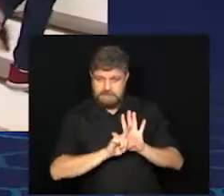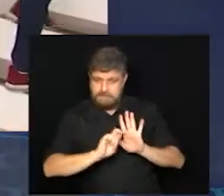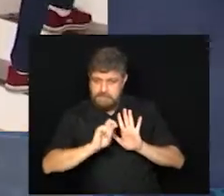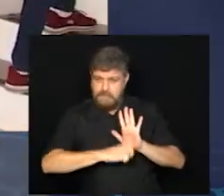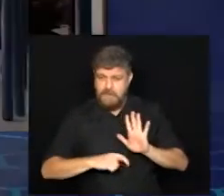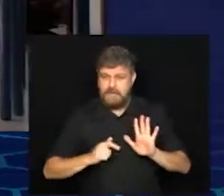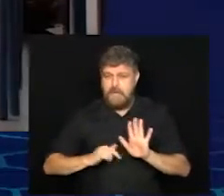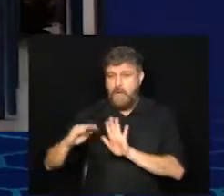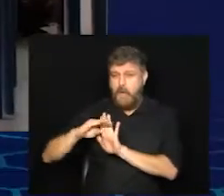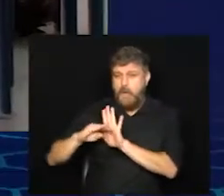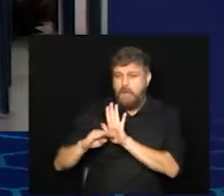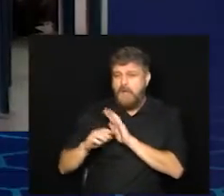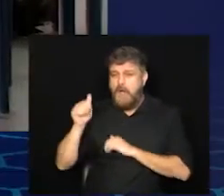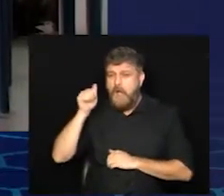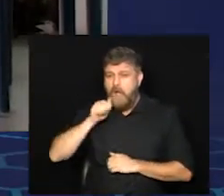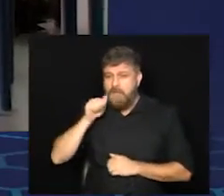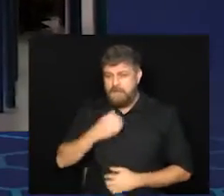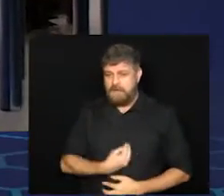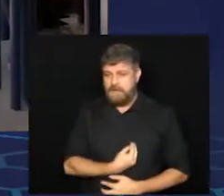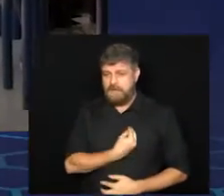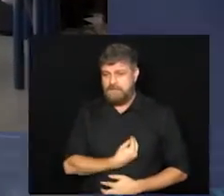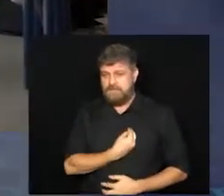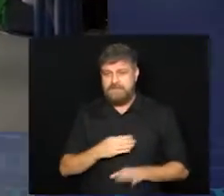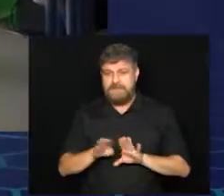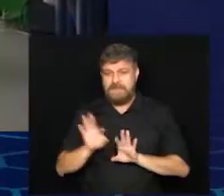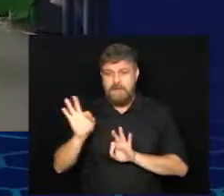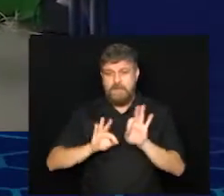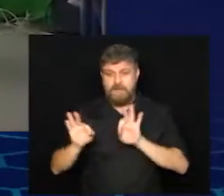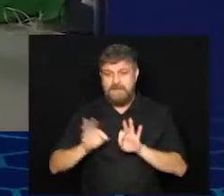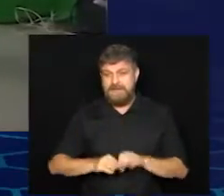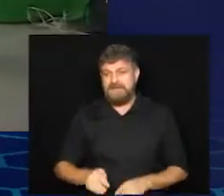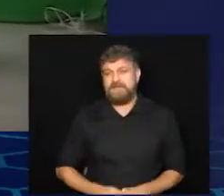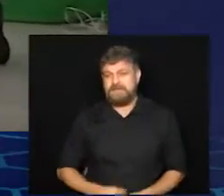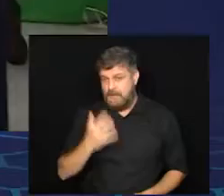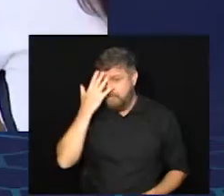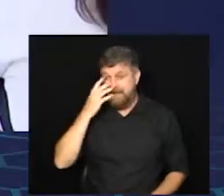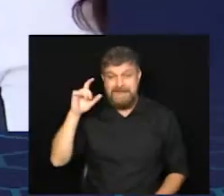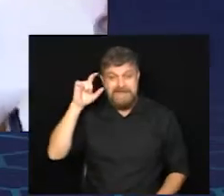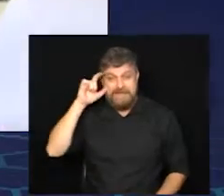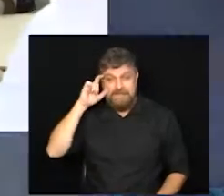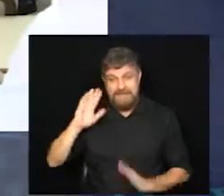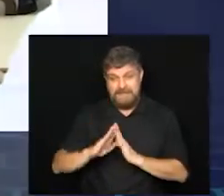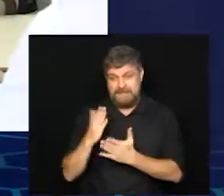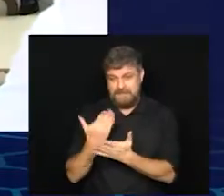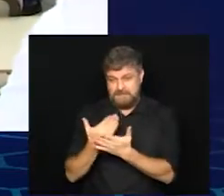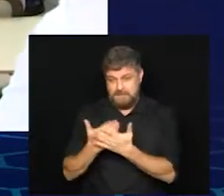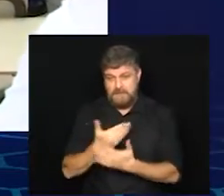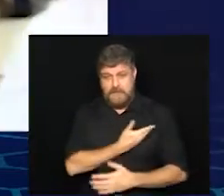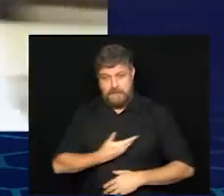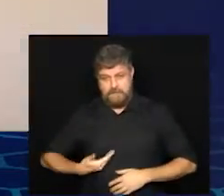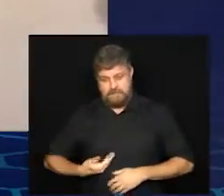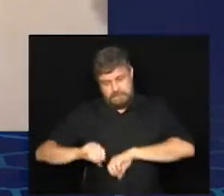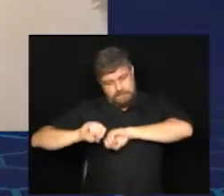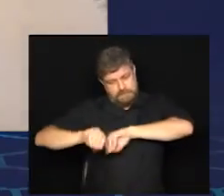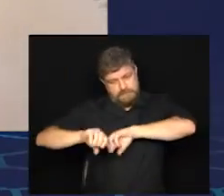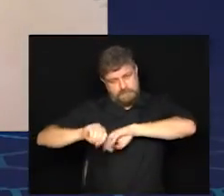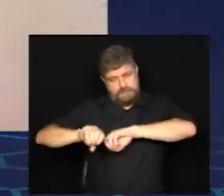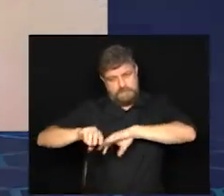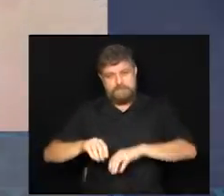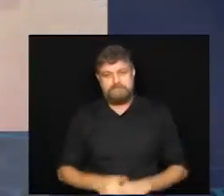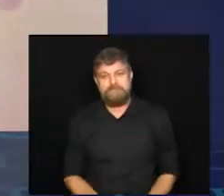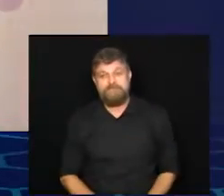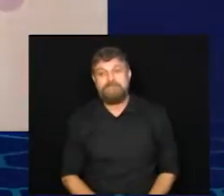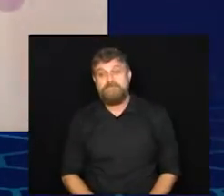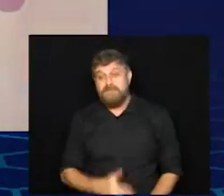criam o programa Mulher Viva e o programa Maria da Penha na Escola da Rede Municipal de Ensino. O